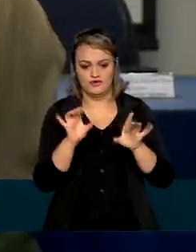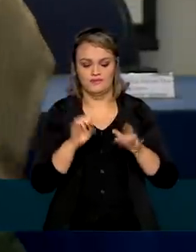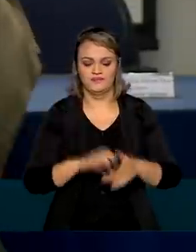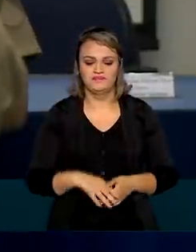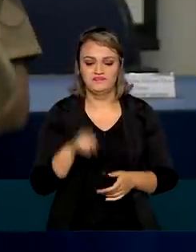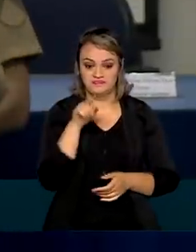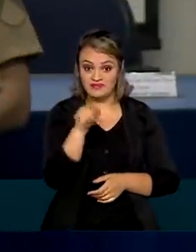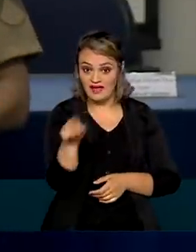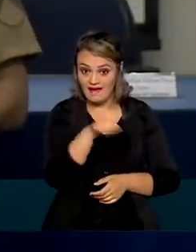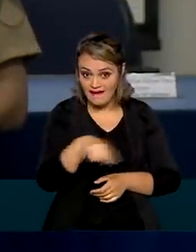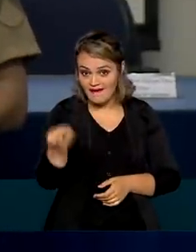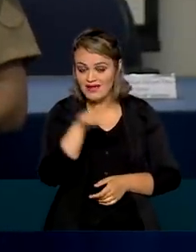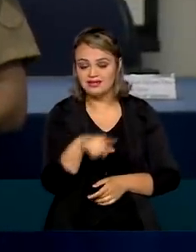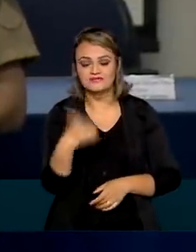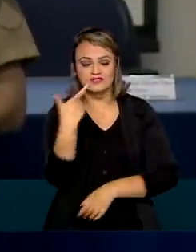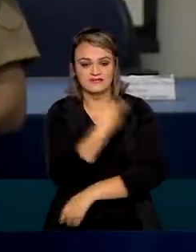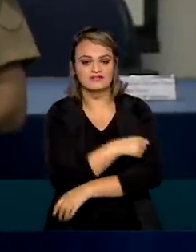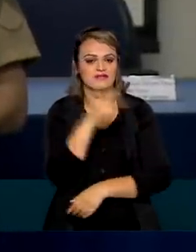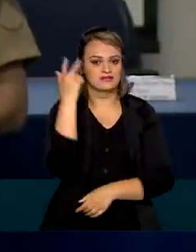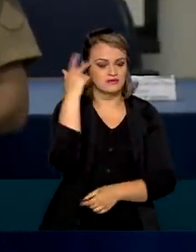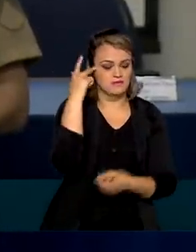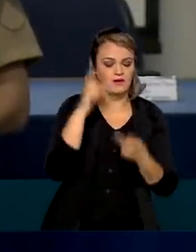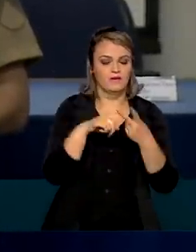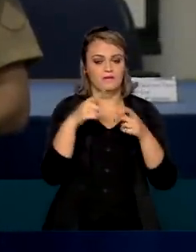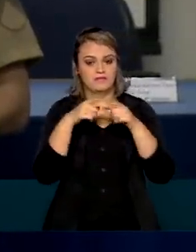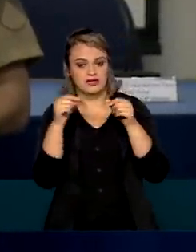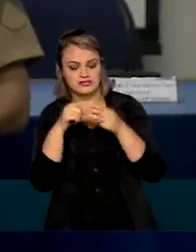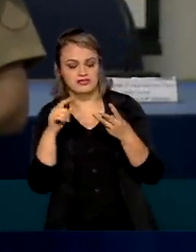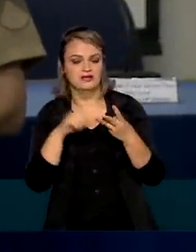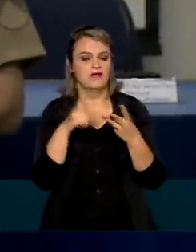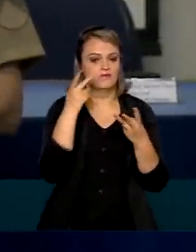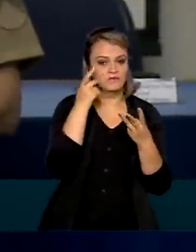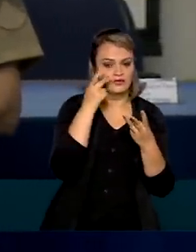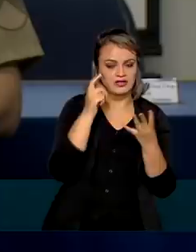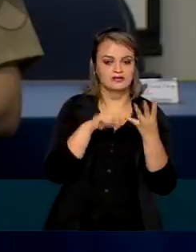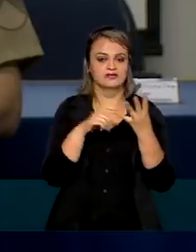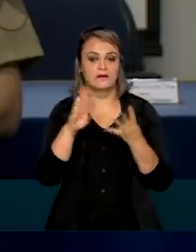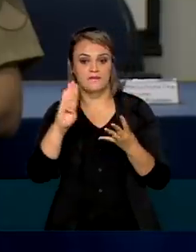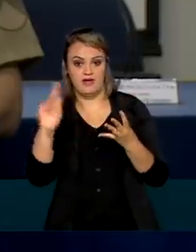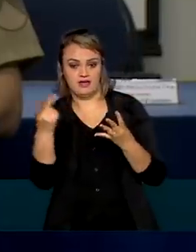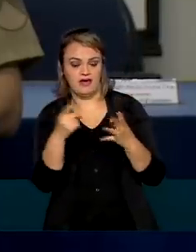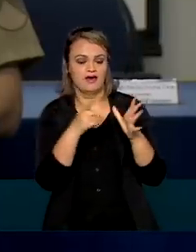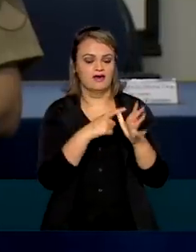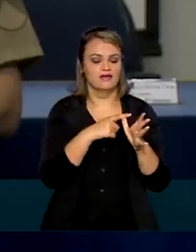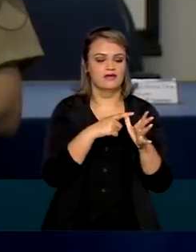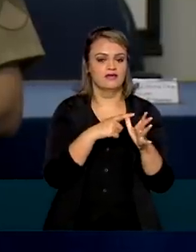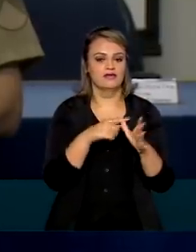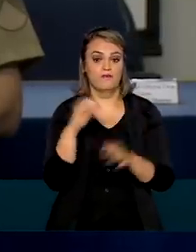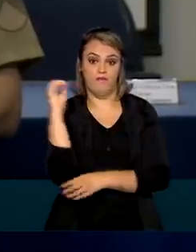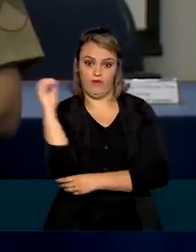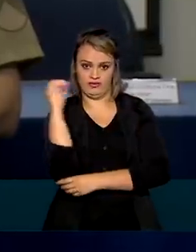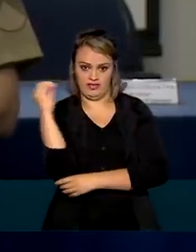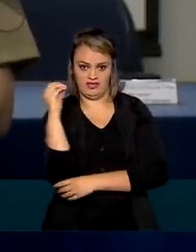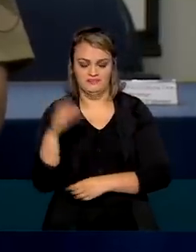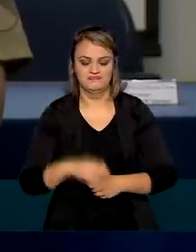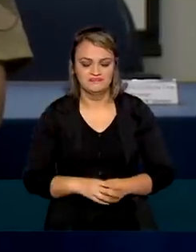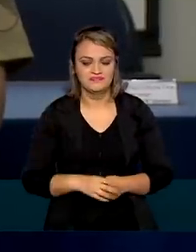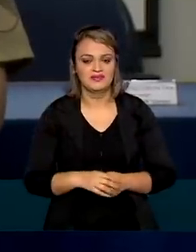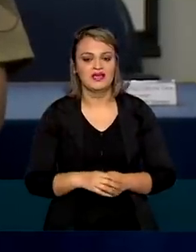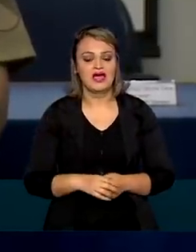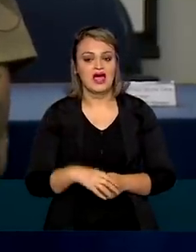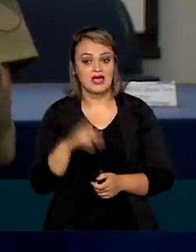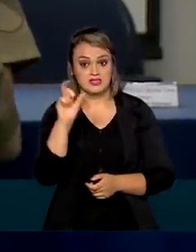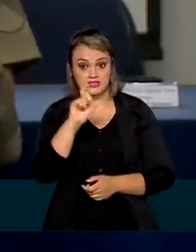Os atletas também vão ser vacinados em São Paulo, Brasília, Fortaleza, Belo Horizonte e Porto Alegre. A segunda dose da